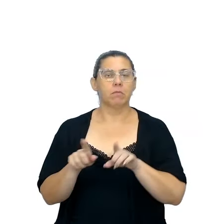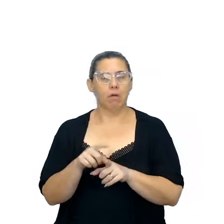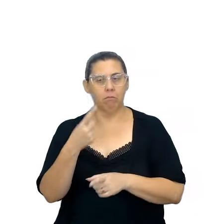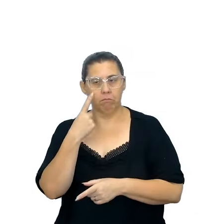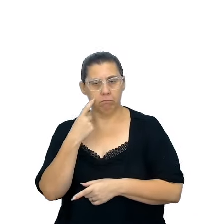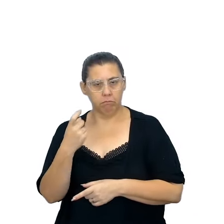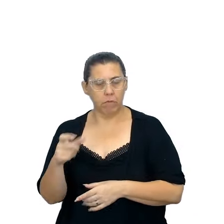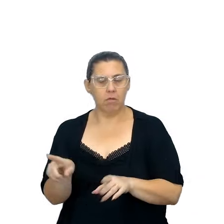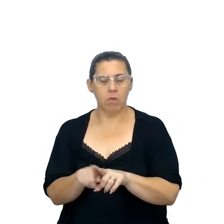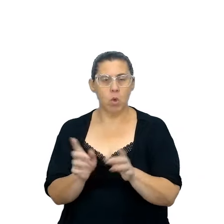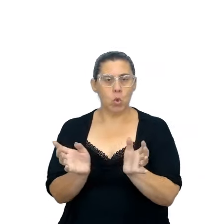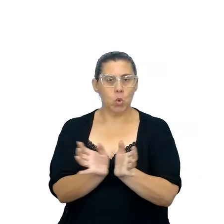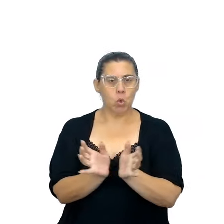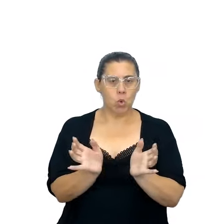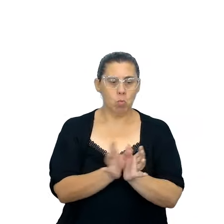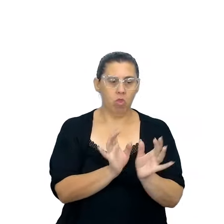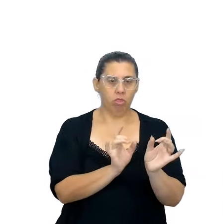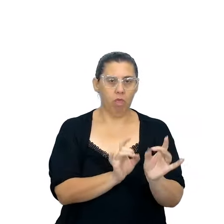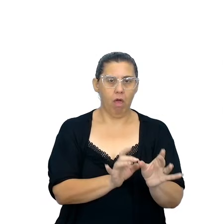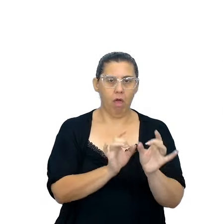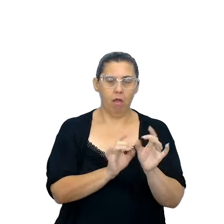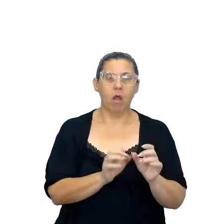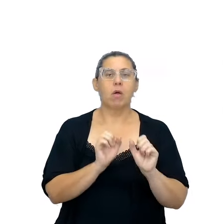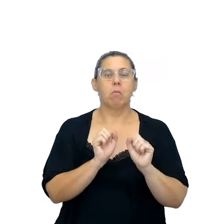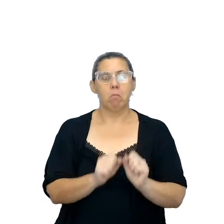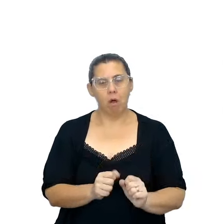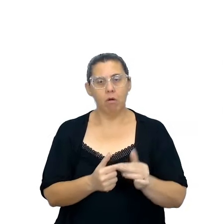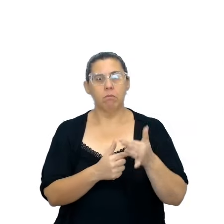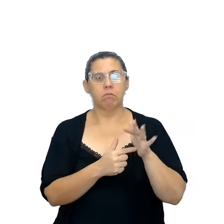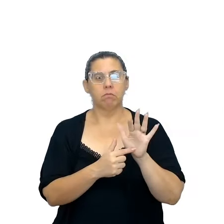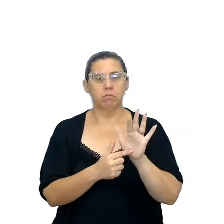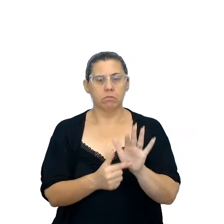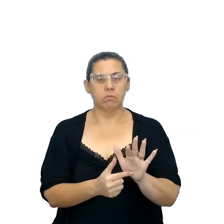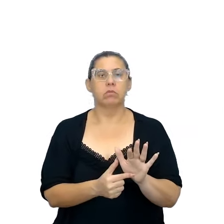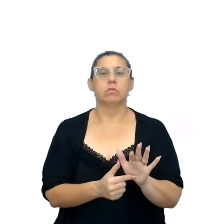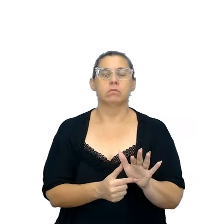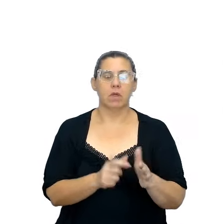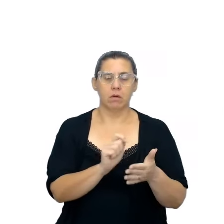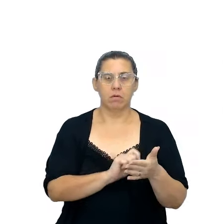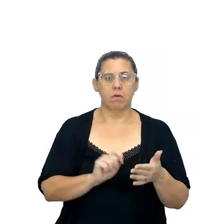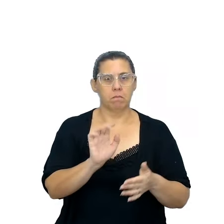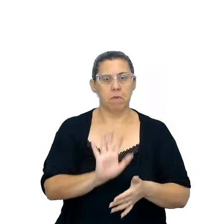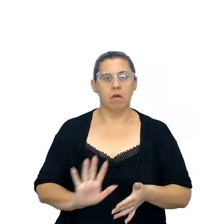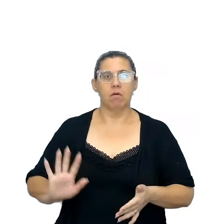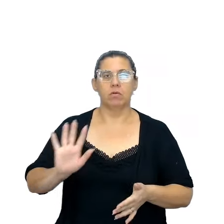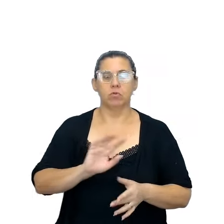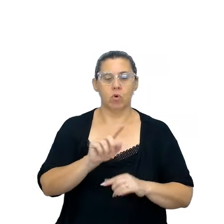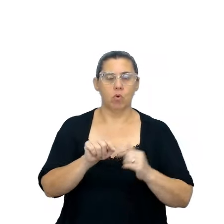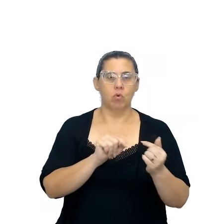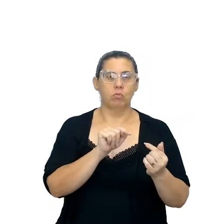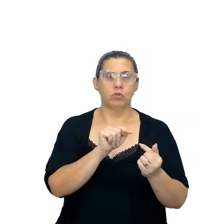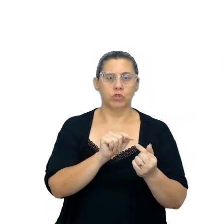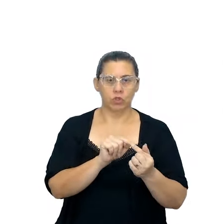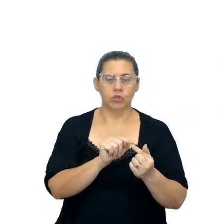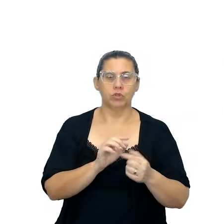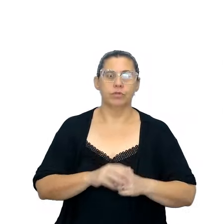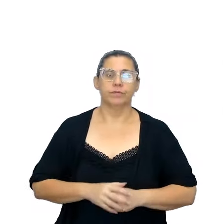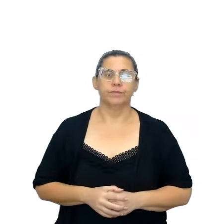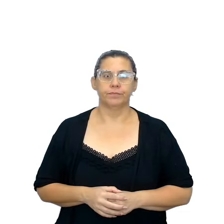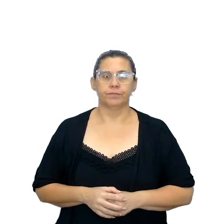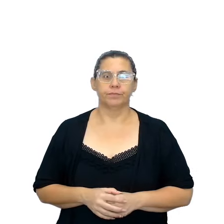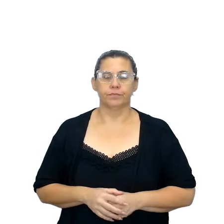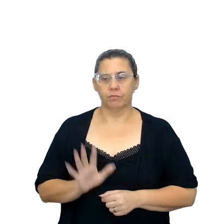principalmente a equipe técnica, elas podem ser classificadas em rubrica geral, objetiva e subjetiva.